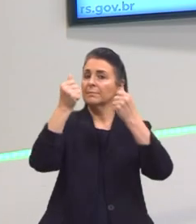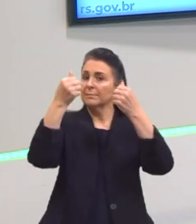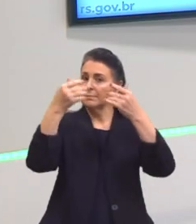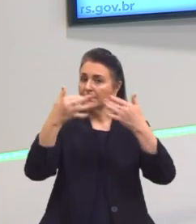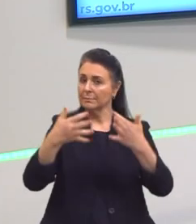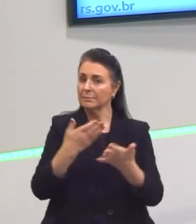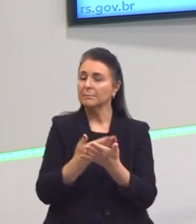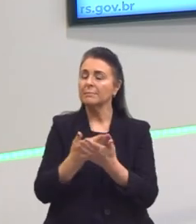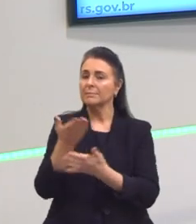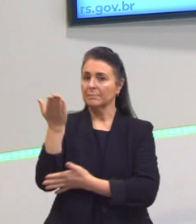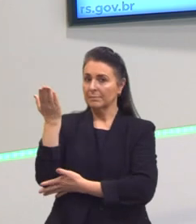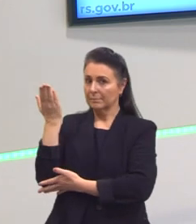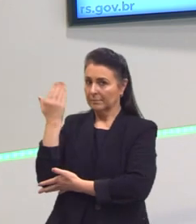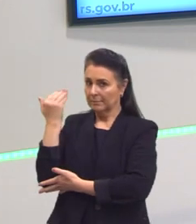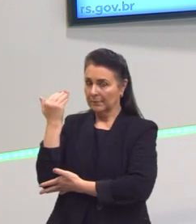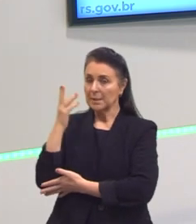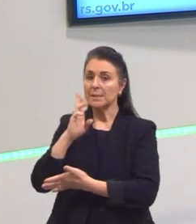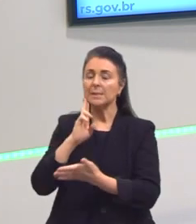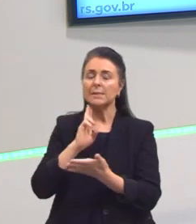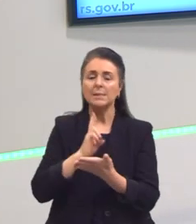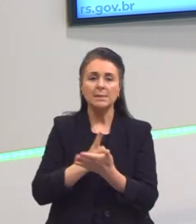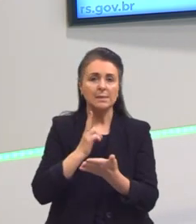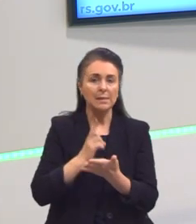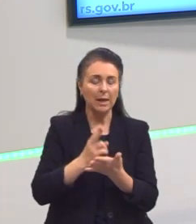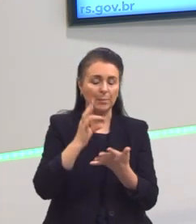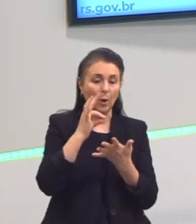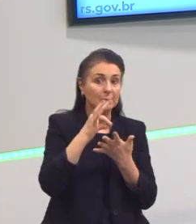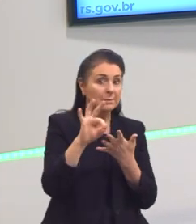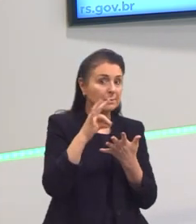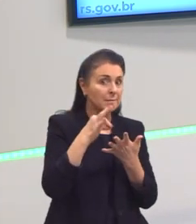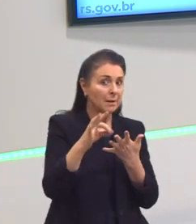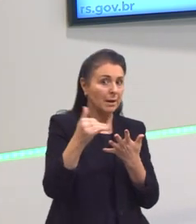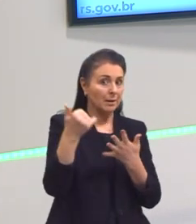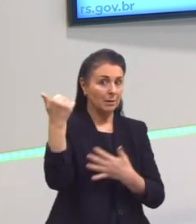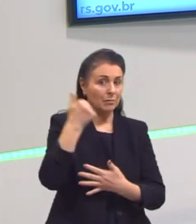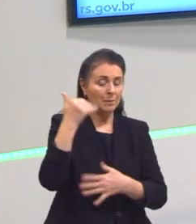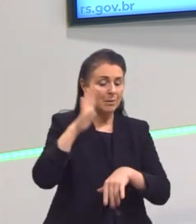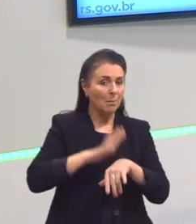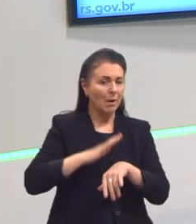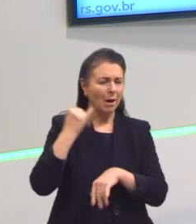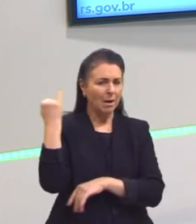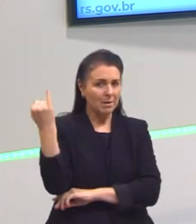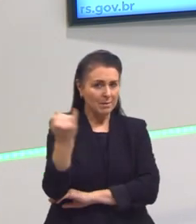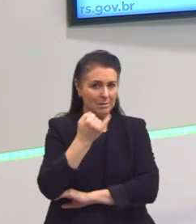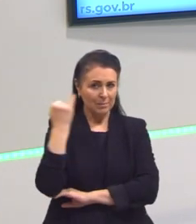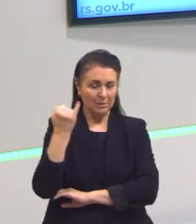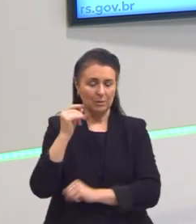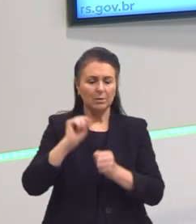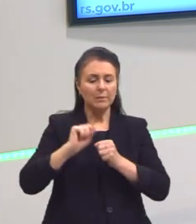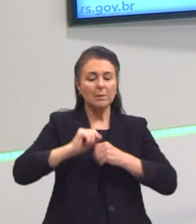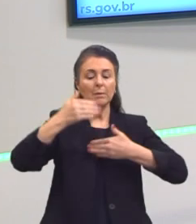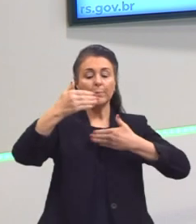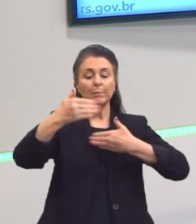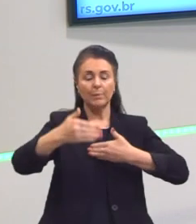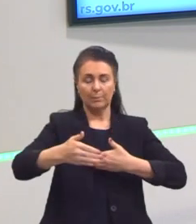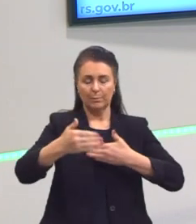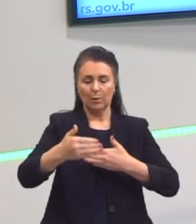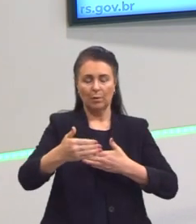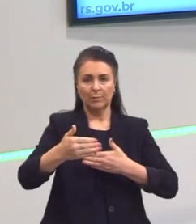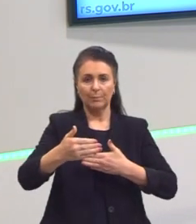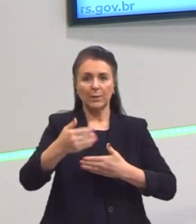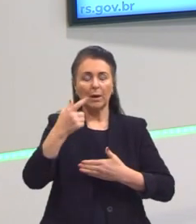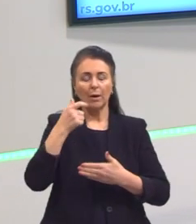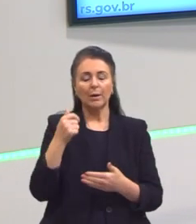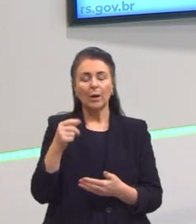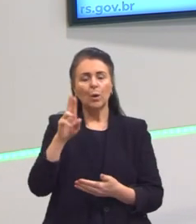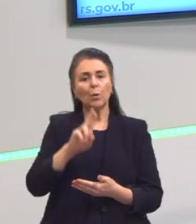passadas para a gente sempre destacar aquela informação que for mais importante. Então, se você está fazendo a prova do Enem, pega ali a